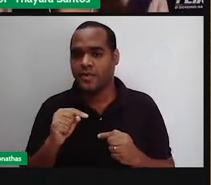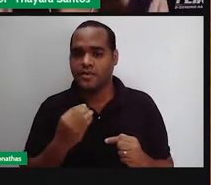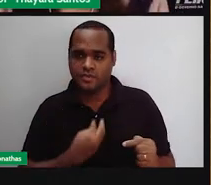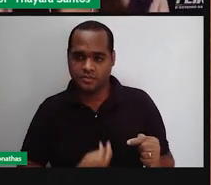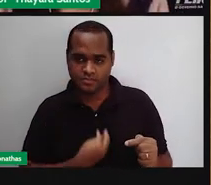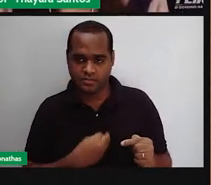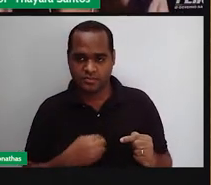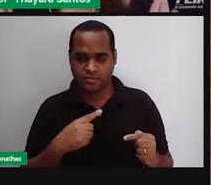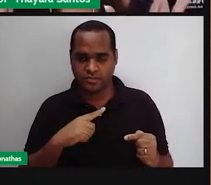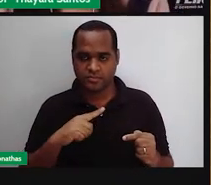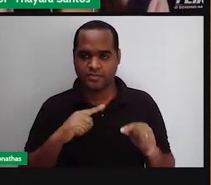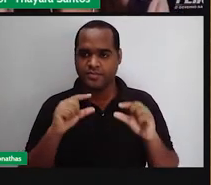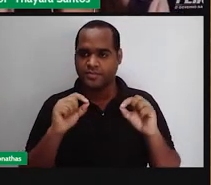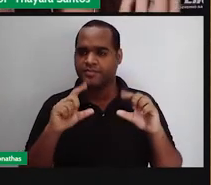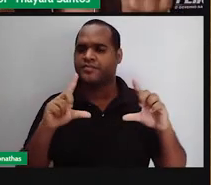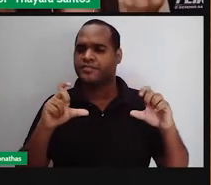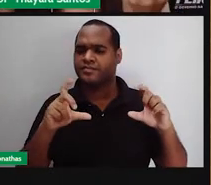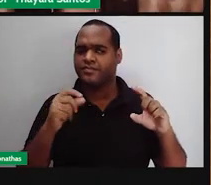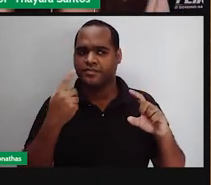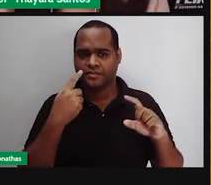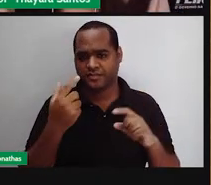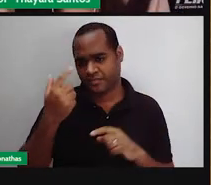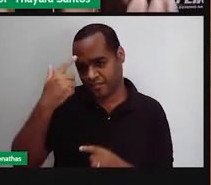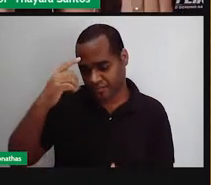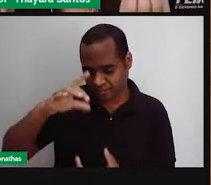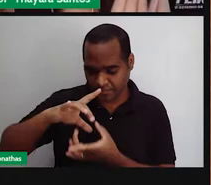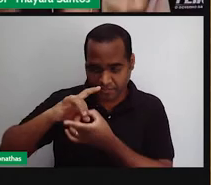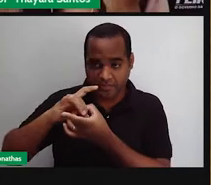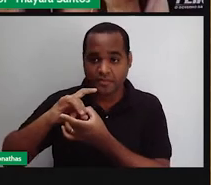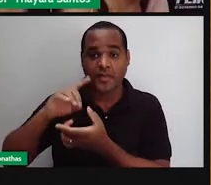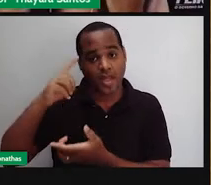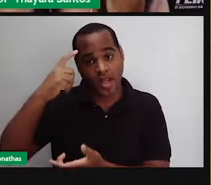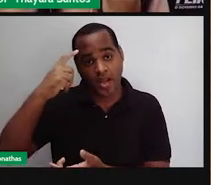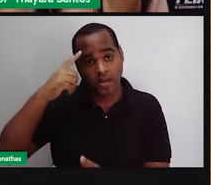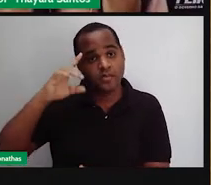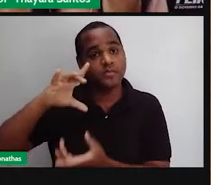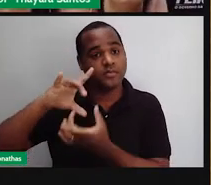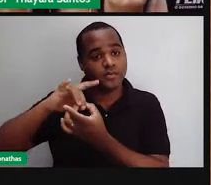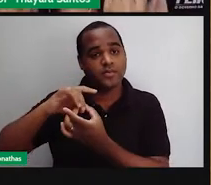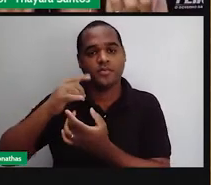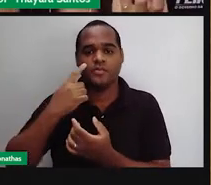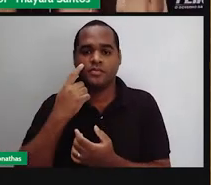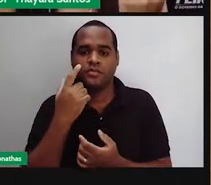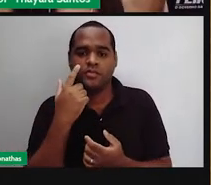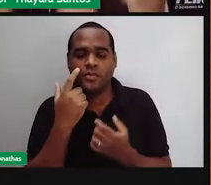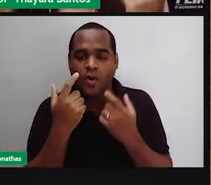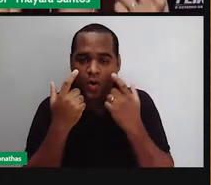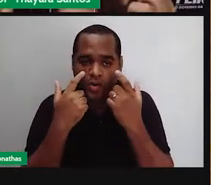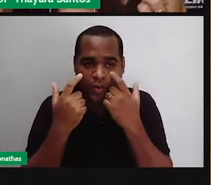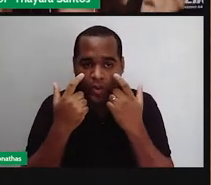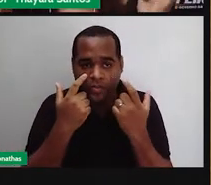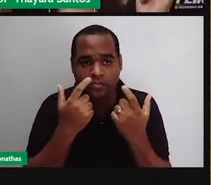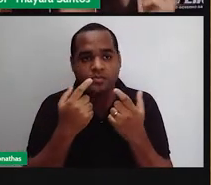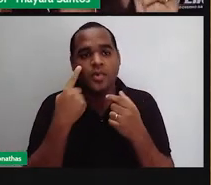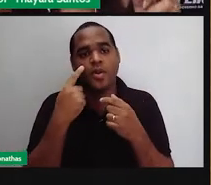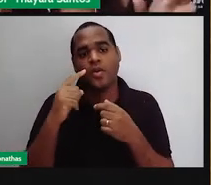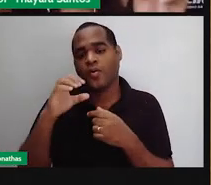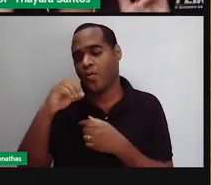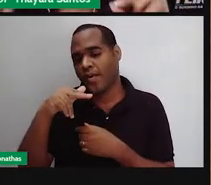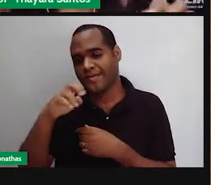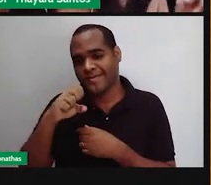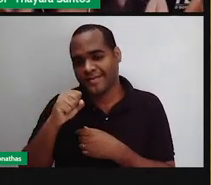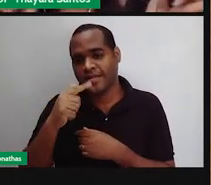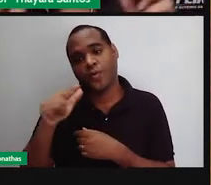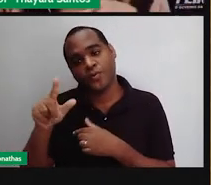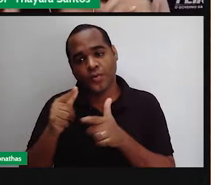essa imagem, né? Essa mensagem, né? Que é a própria imagem, chega, é captada pelos nossos olhos, os cones e os bastonetes,